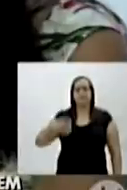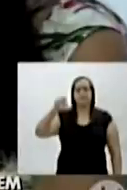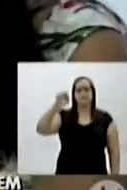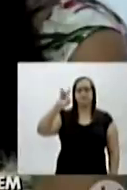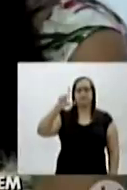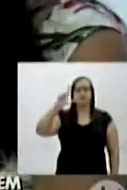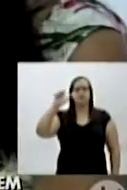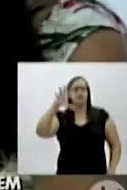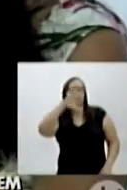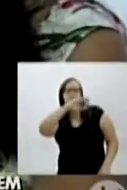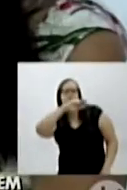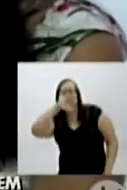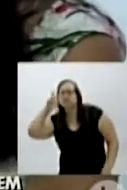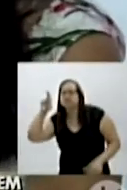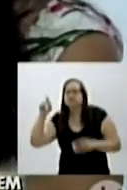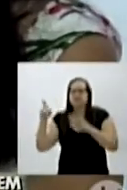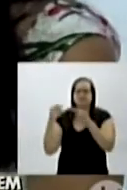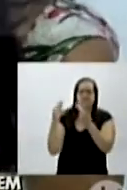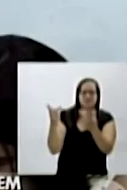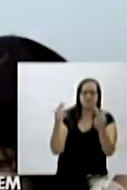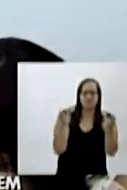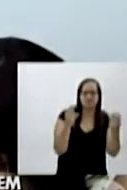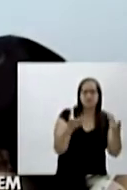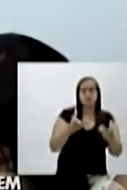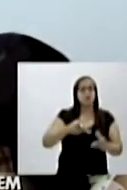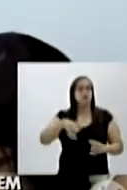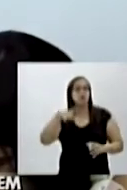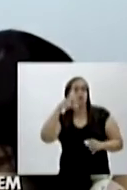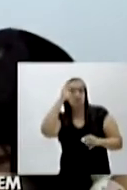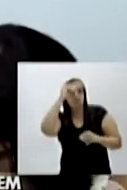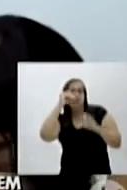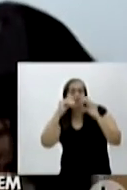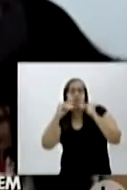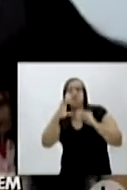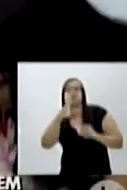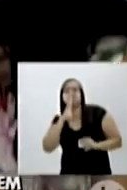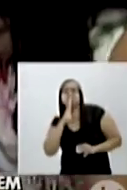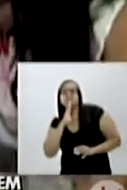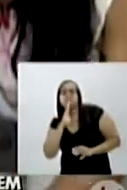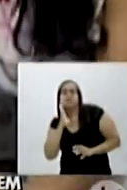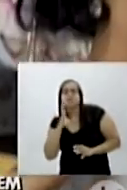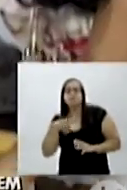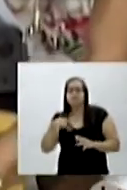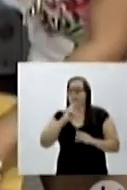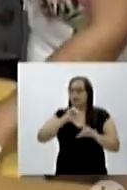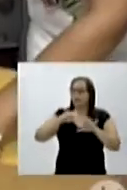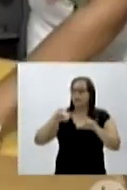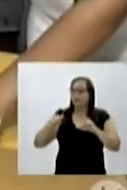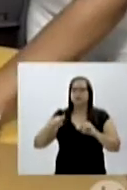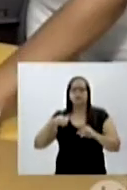Silvana buscou de todas as formas os conhecimentos necessários para alfabetizar uma luna cega.